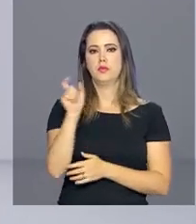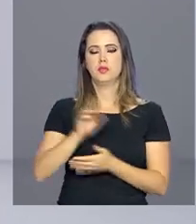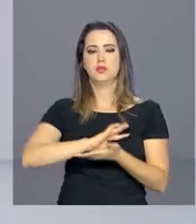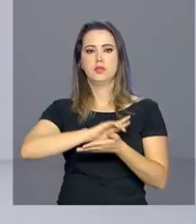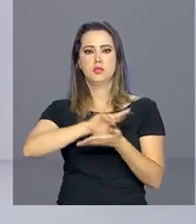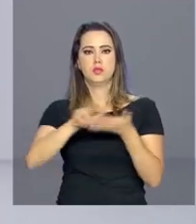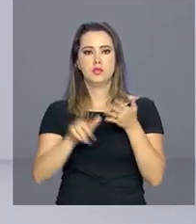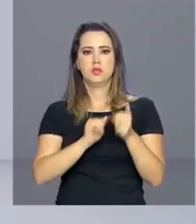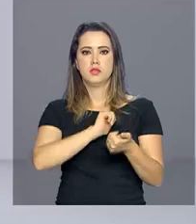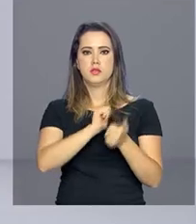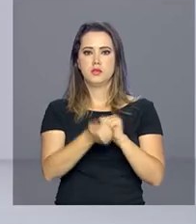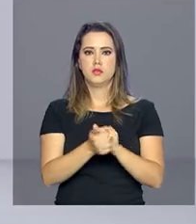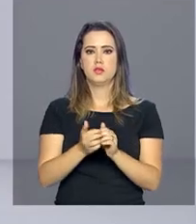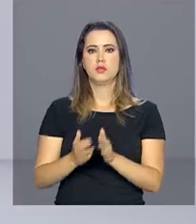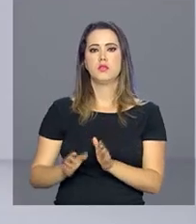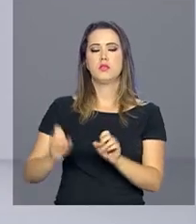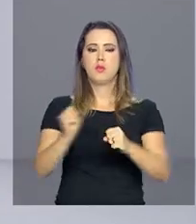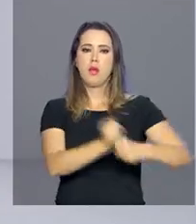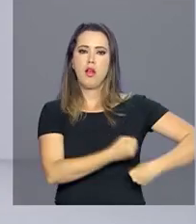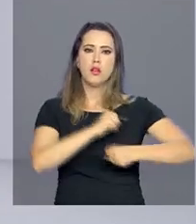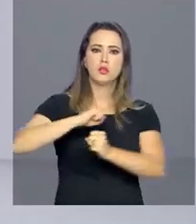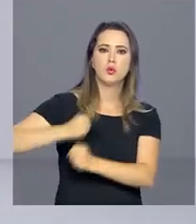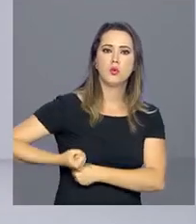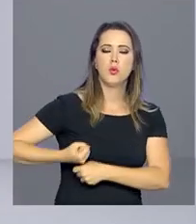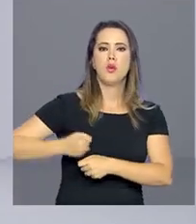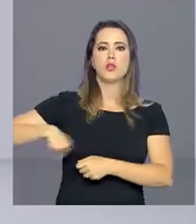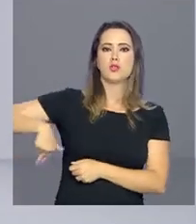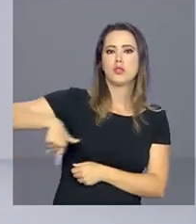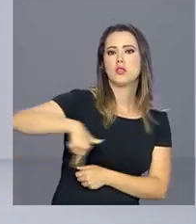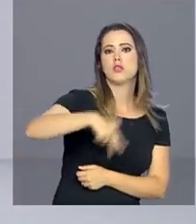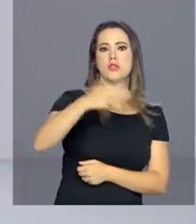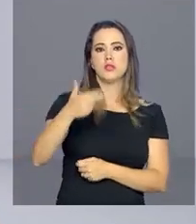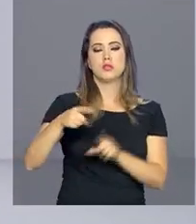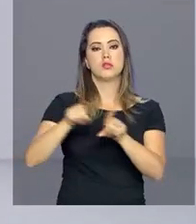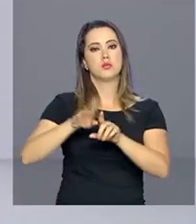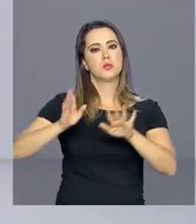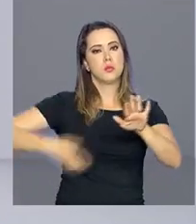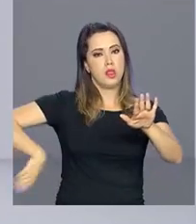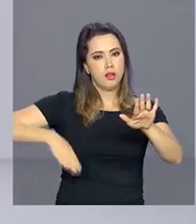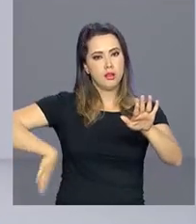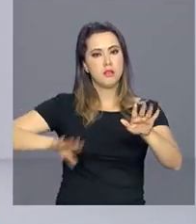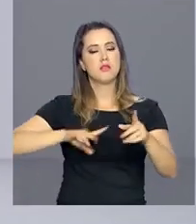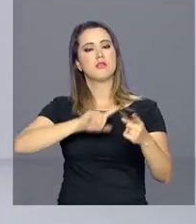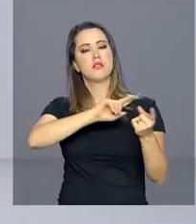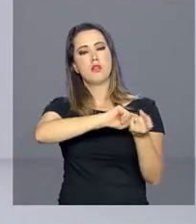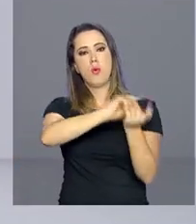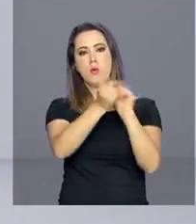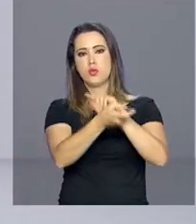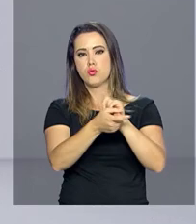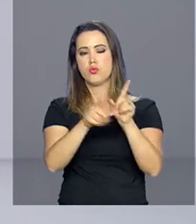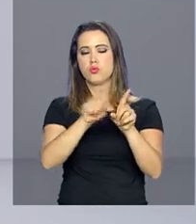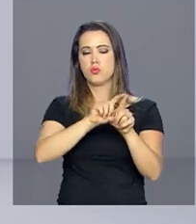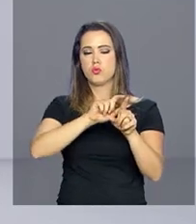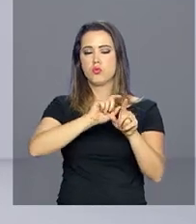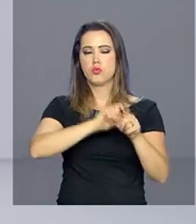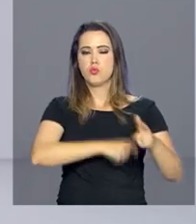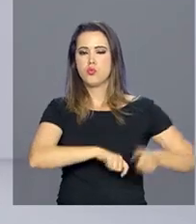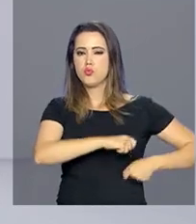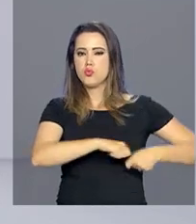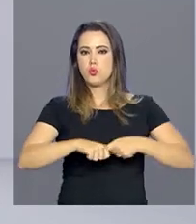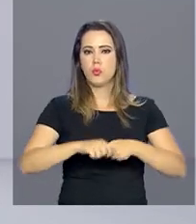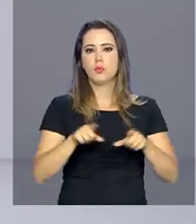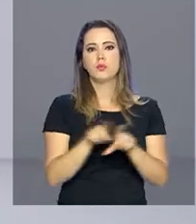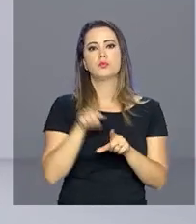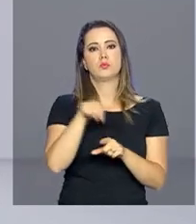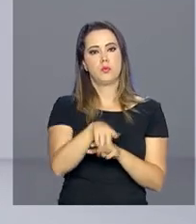diversos esportes, como canoagem, atletismo, natação e judô. As bolsas vão de 5 a 15 mil reais e